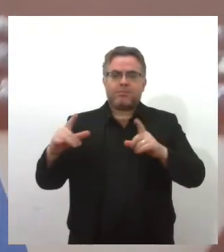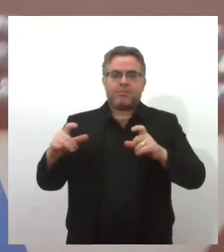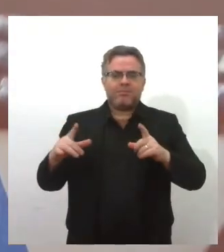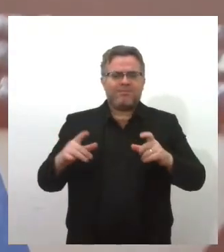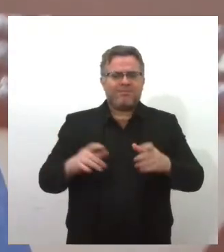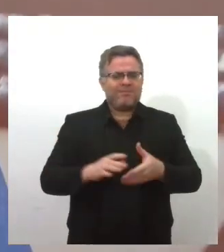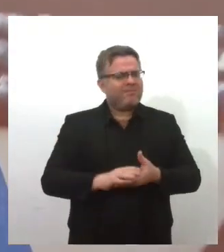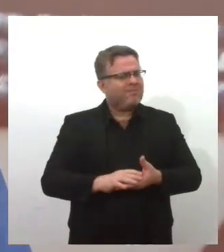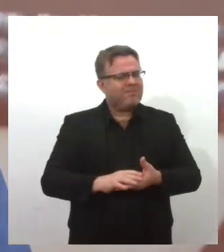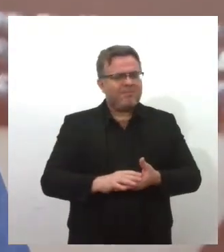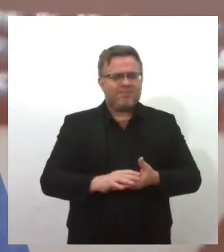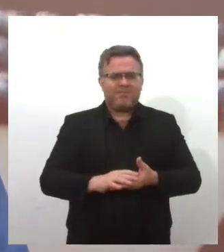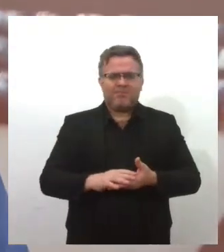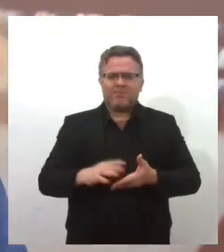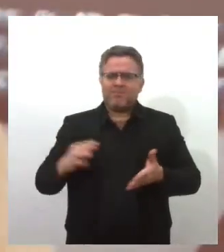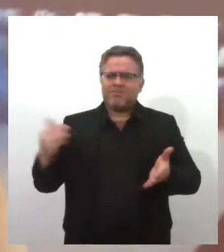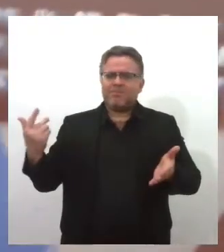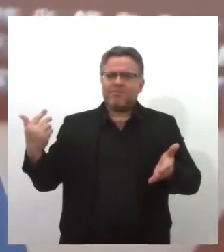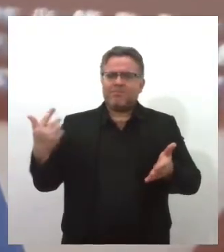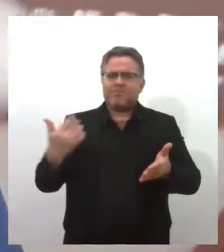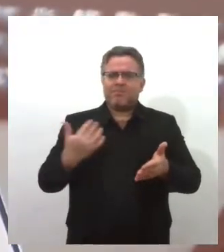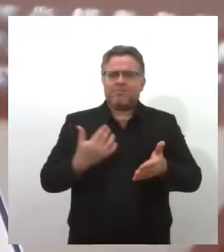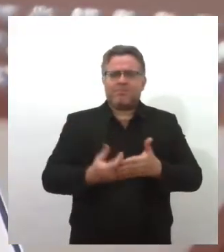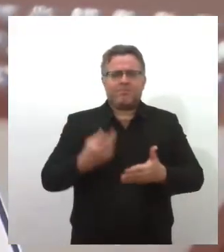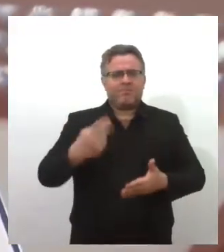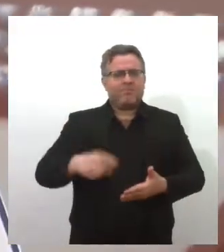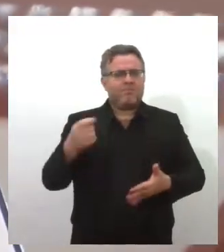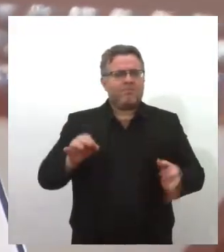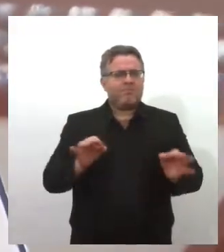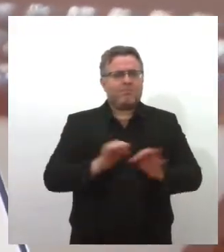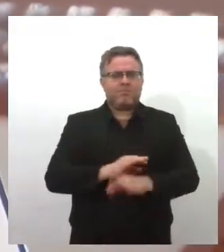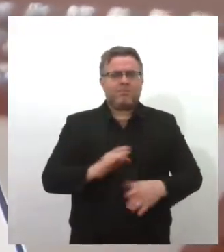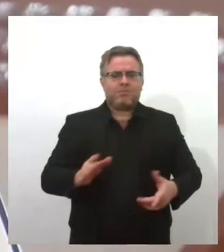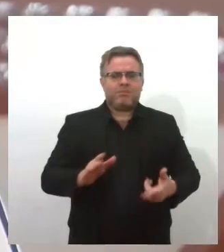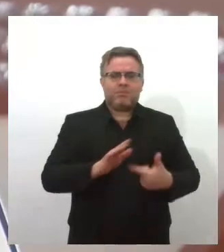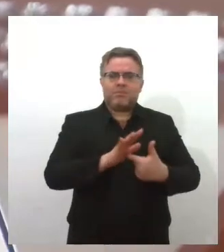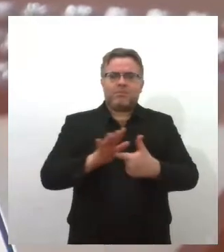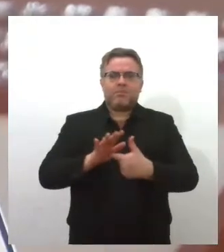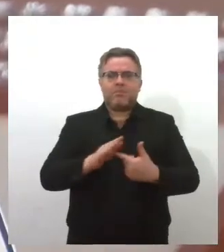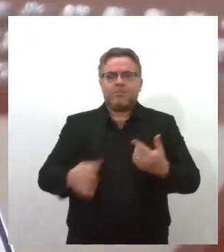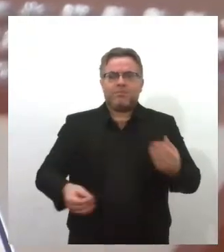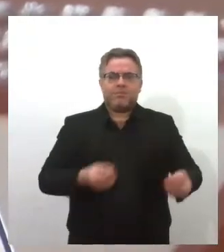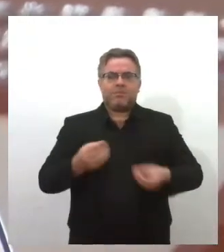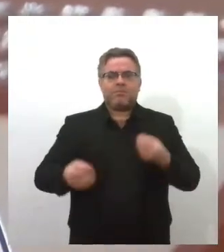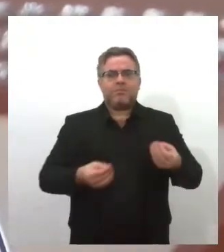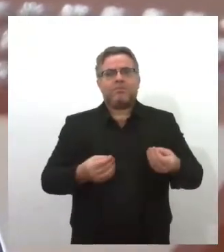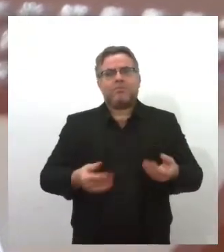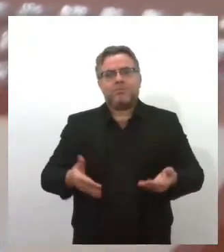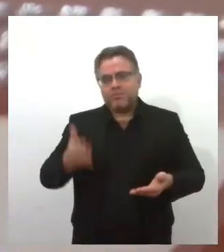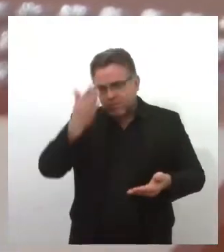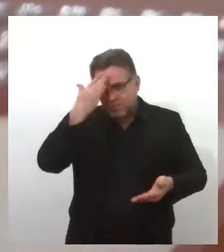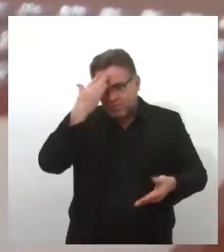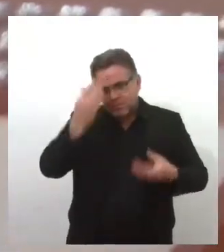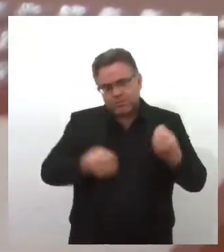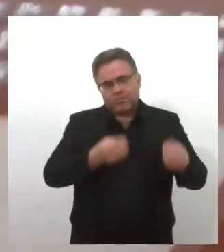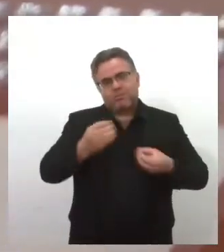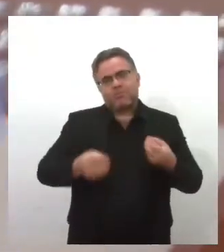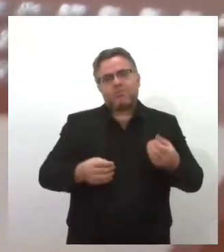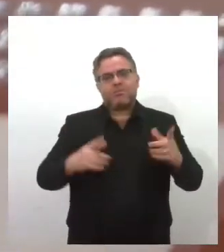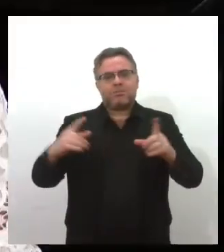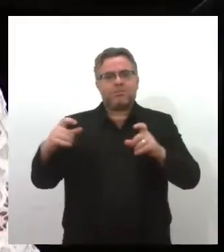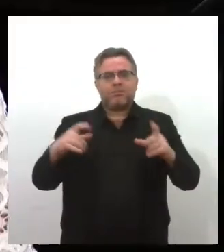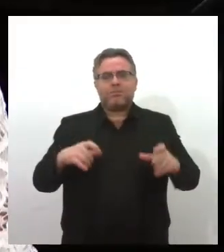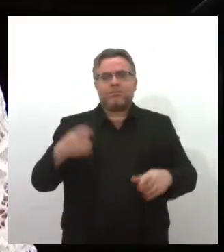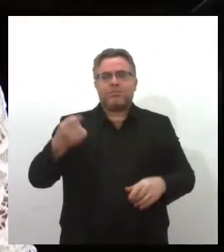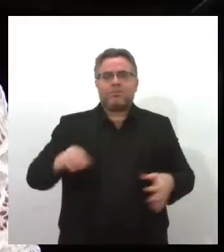afetivas de Sergipe certamente dará aos leitores um melhor entendimento da história da fotografia em nosso